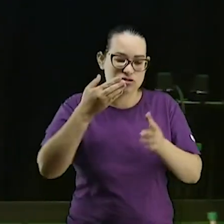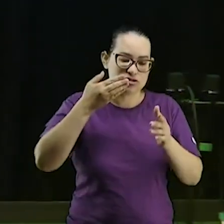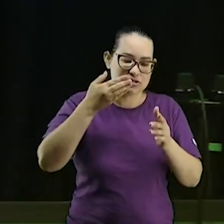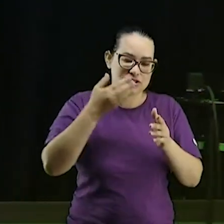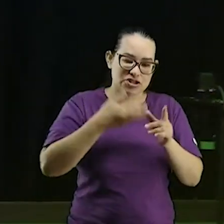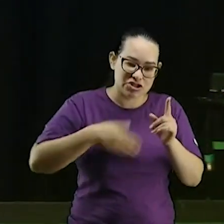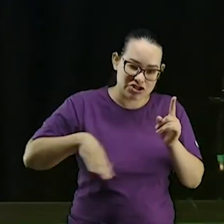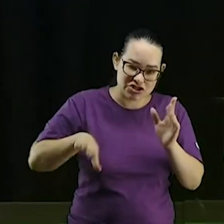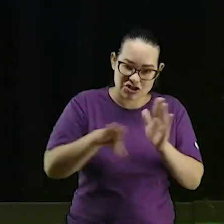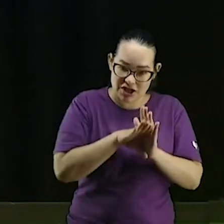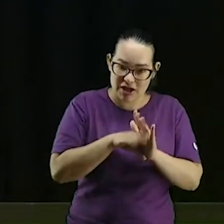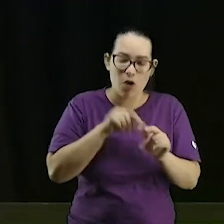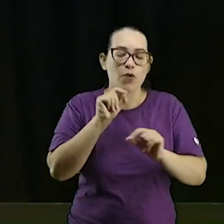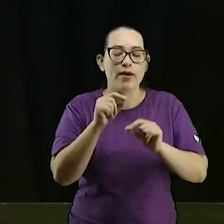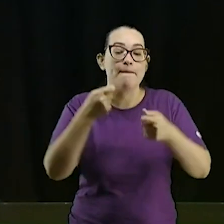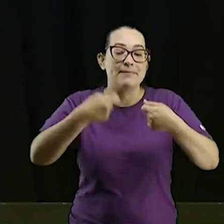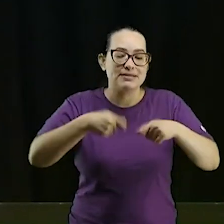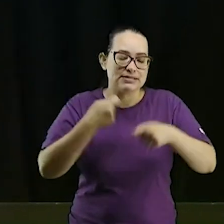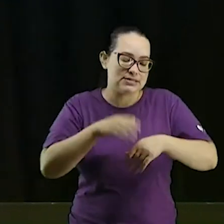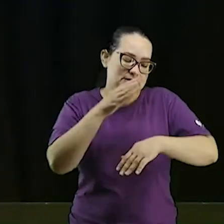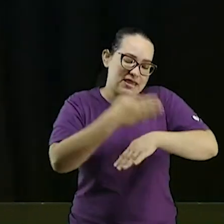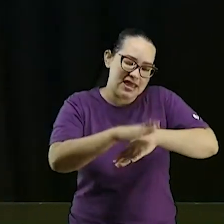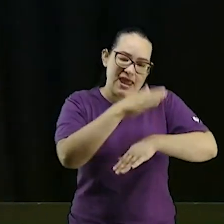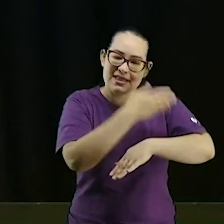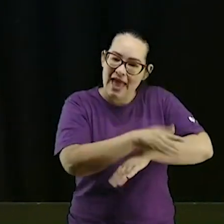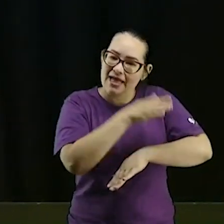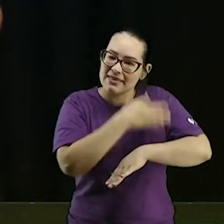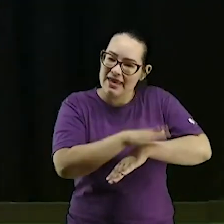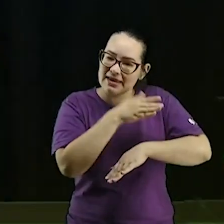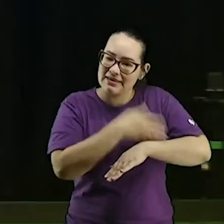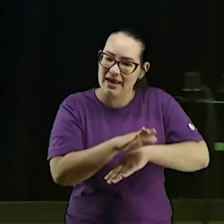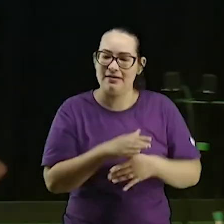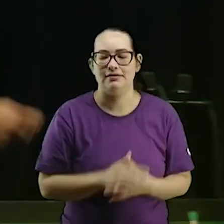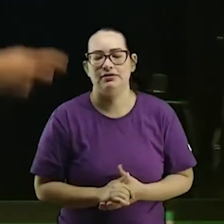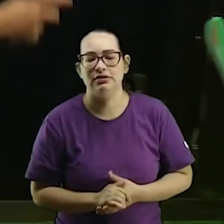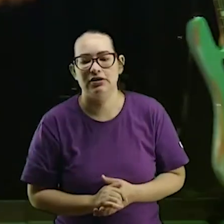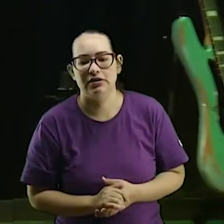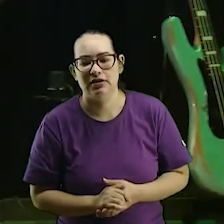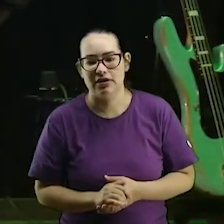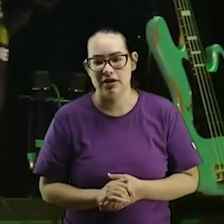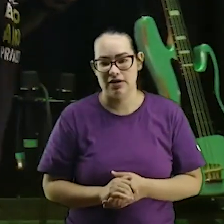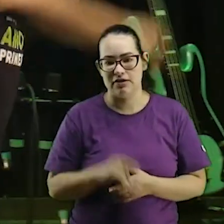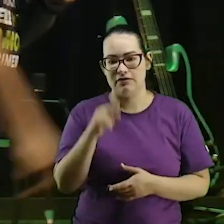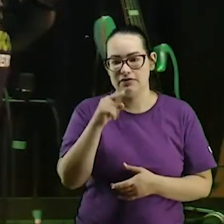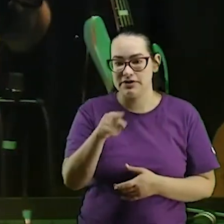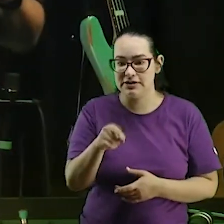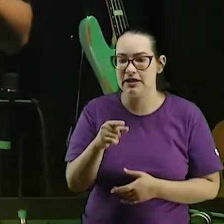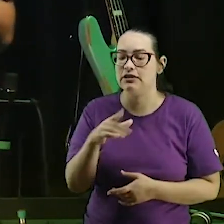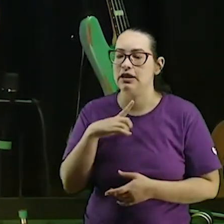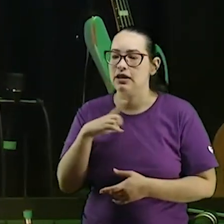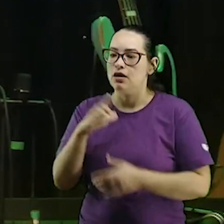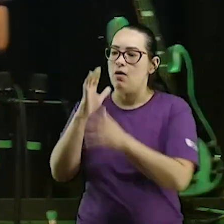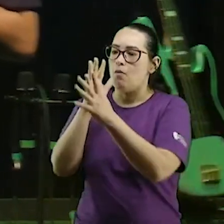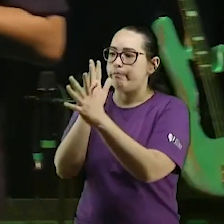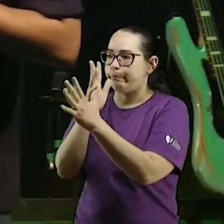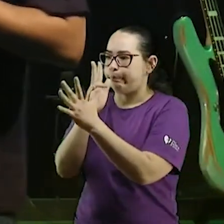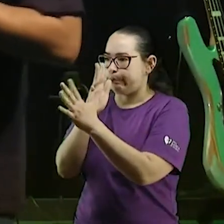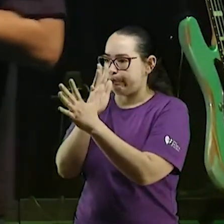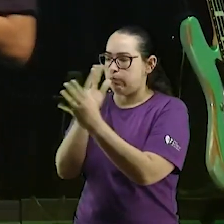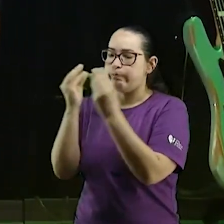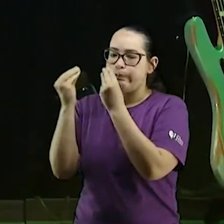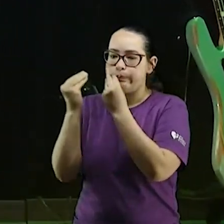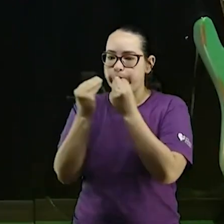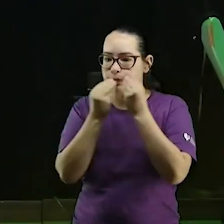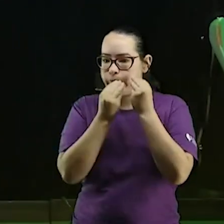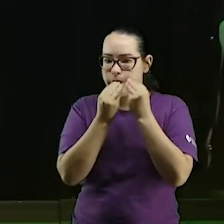agora você está aí você toca trombete você toca gaita você toca